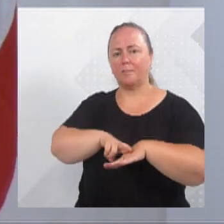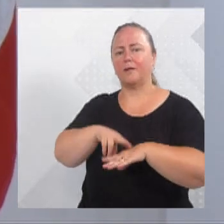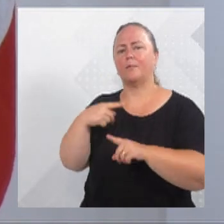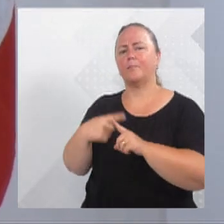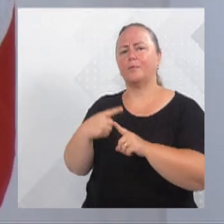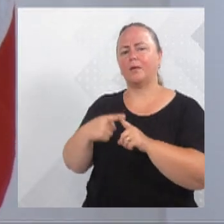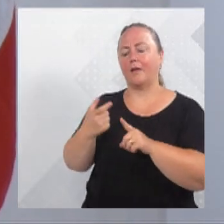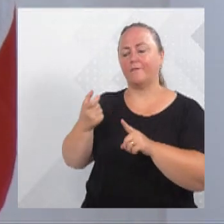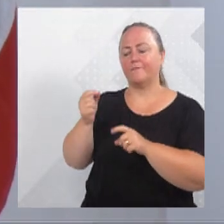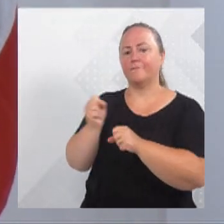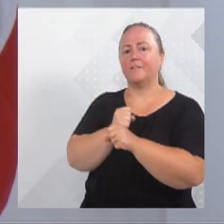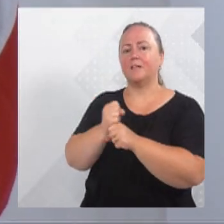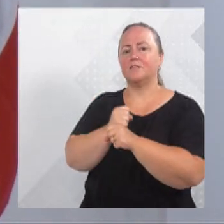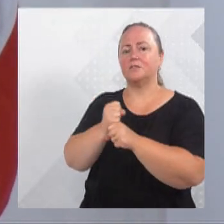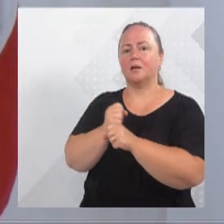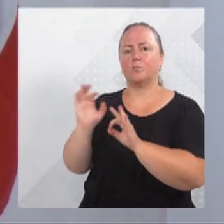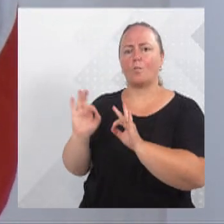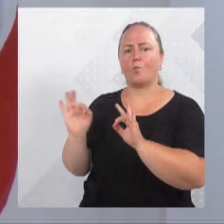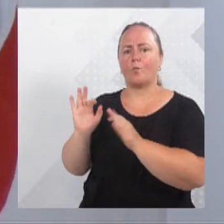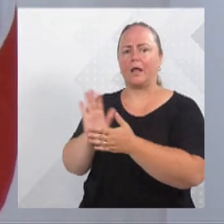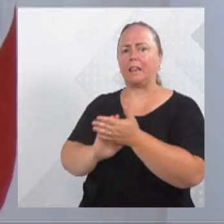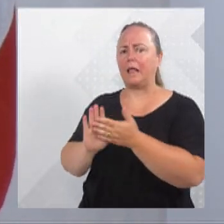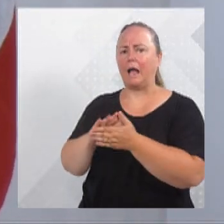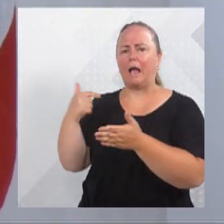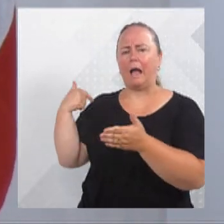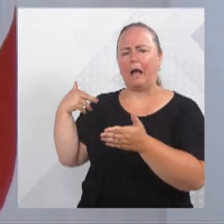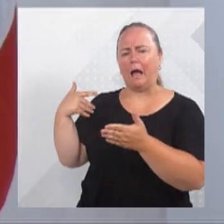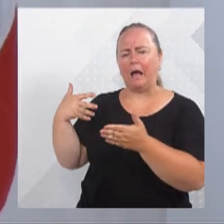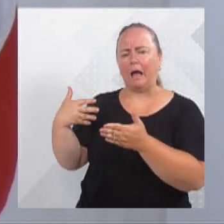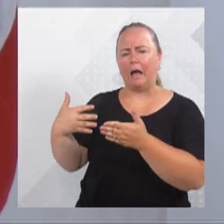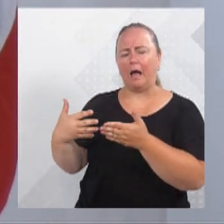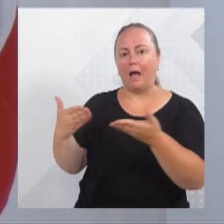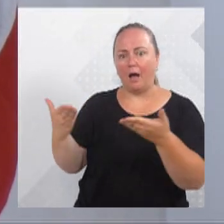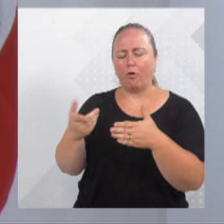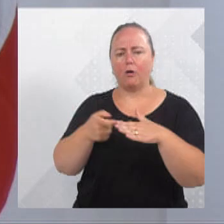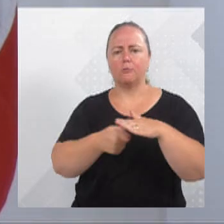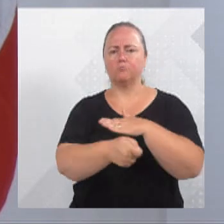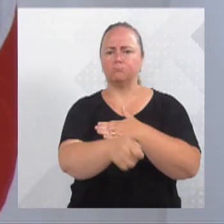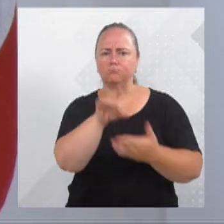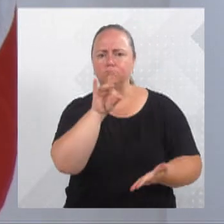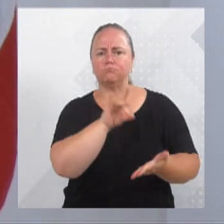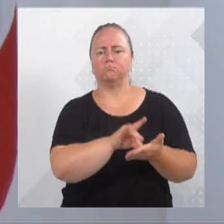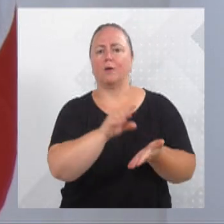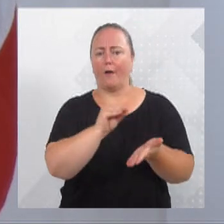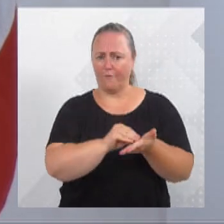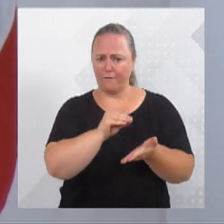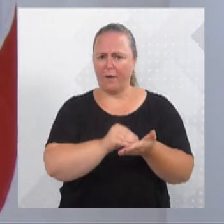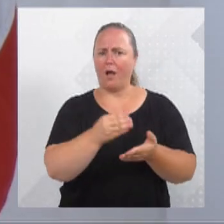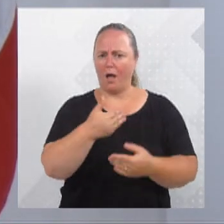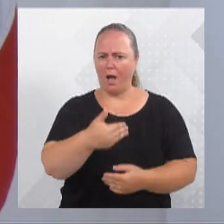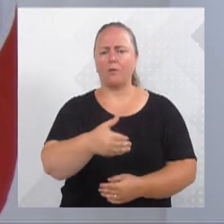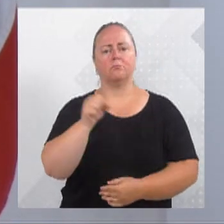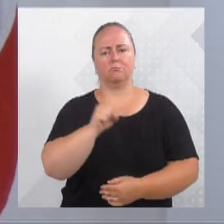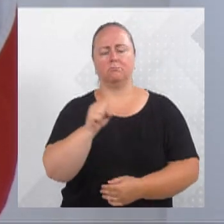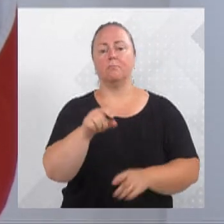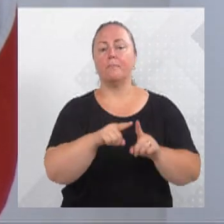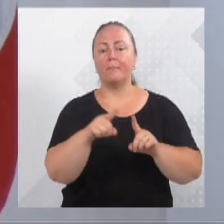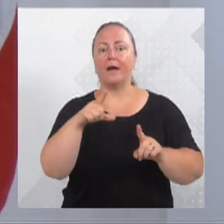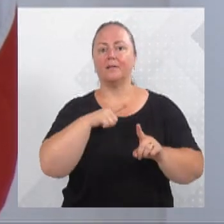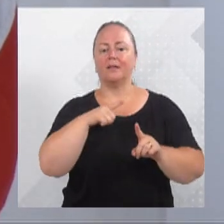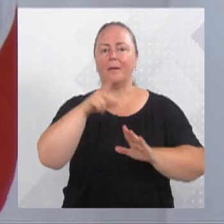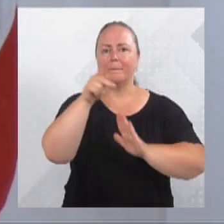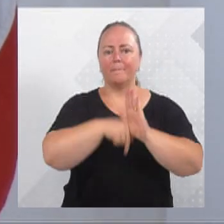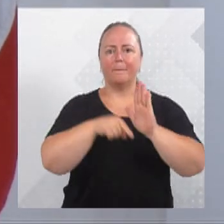de ausência de investimento efetivo na educação da nossa cidade. Ainda vai faltar muito, mas vamos deixar muitos projetos